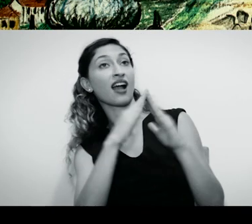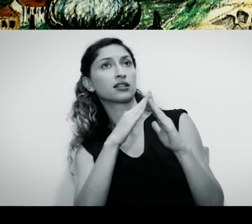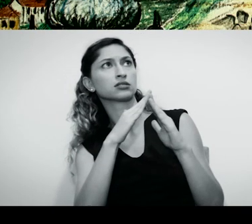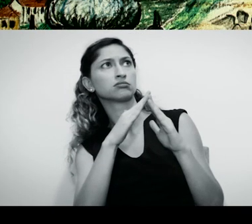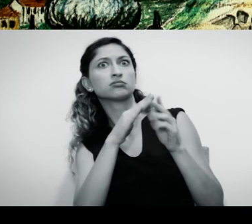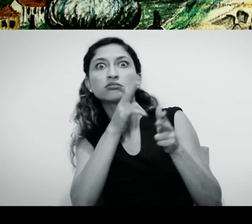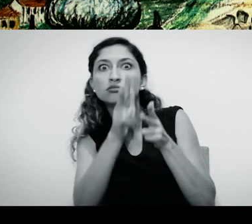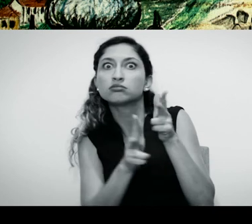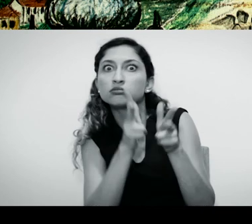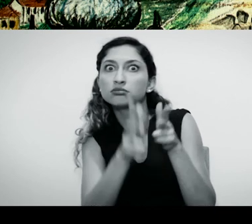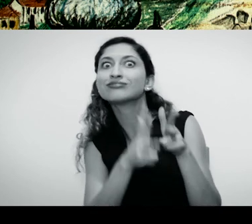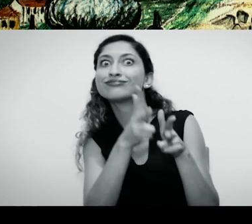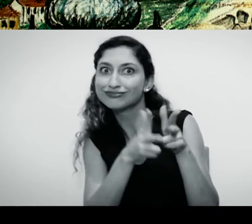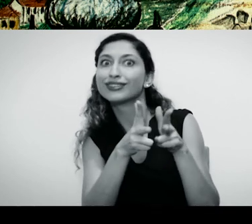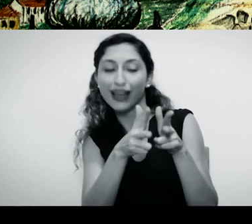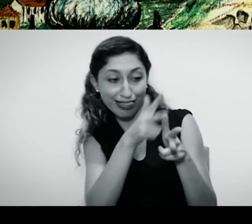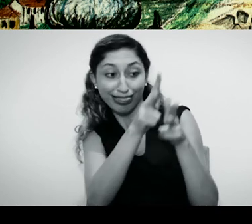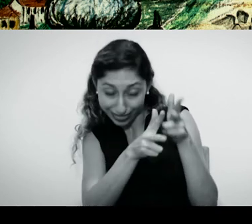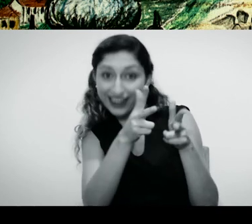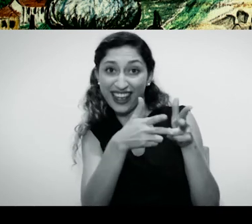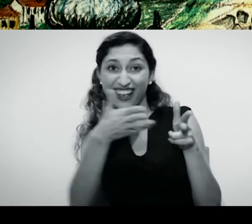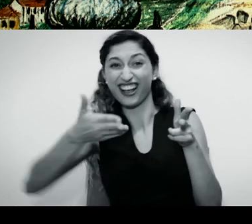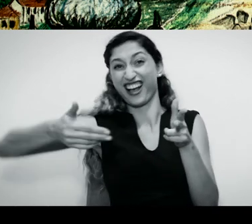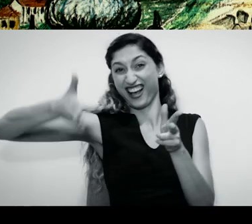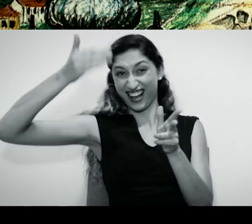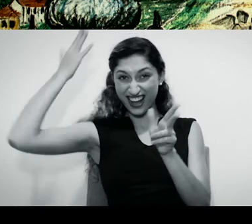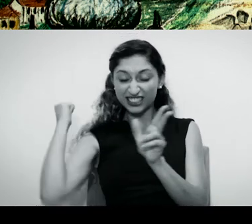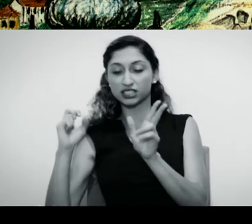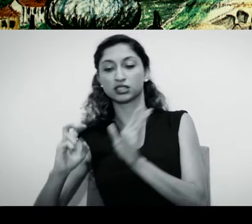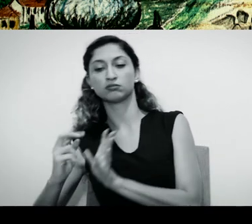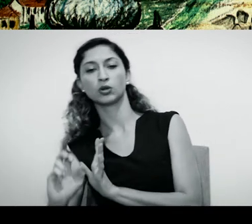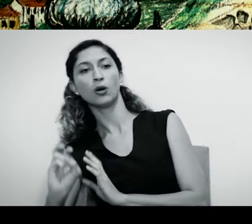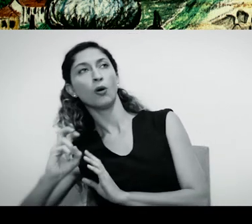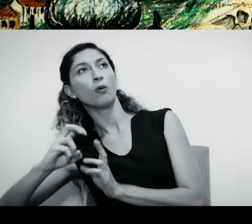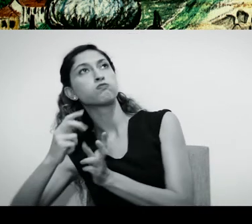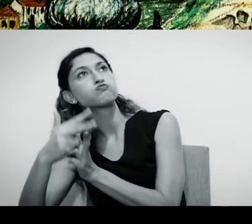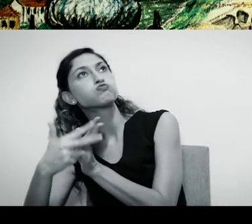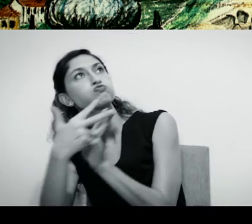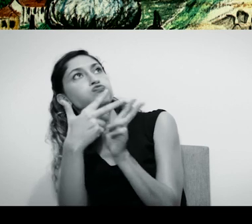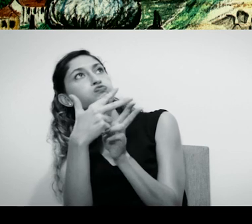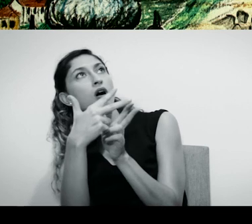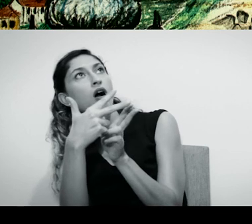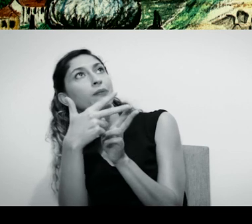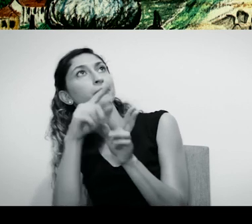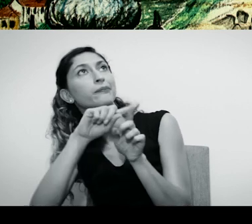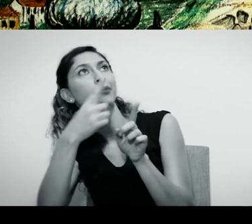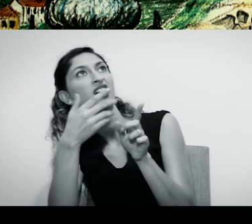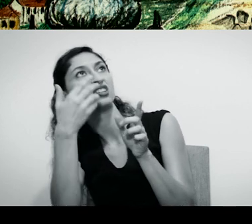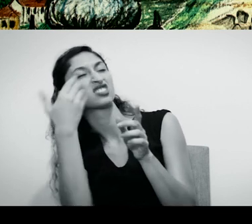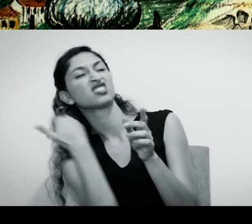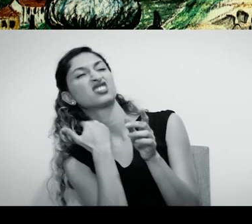Era um trem que foi subindo e não soube mais descer. Virou casa, foi